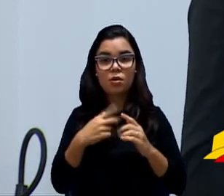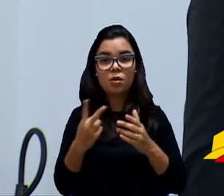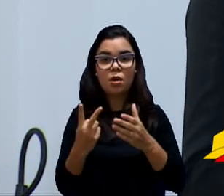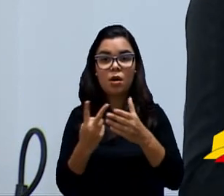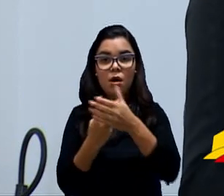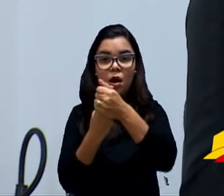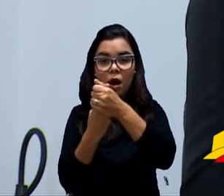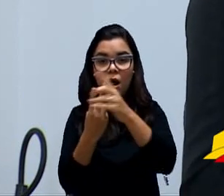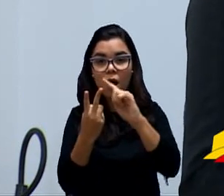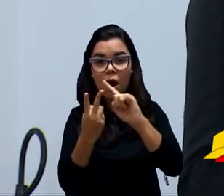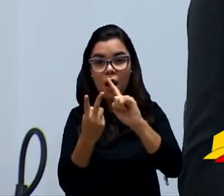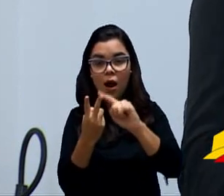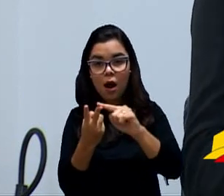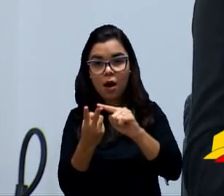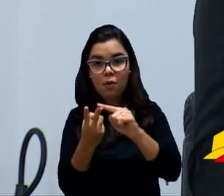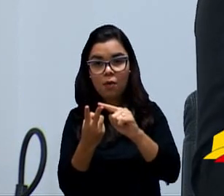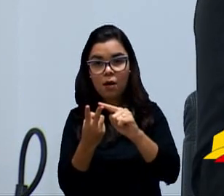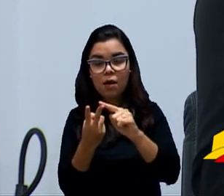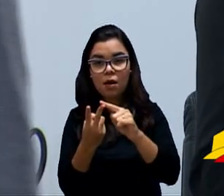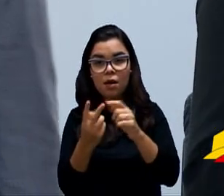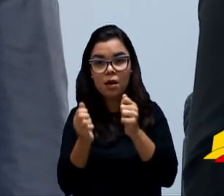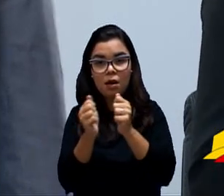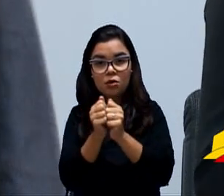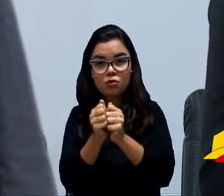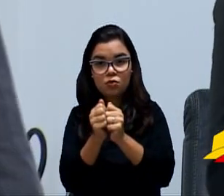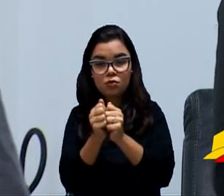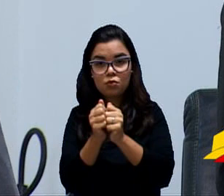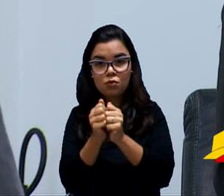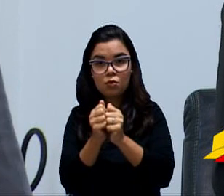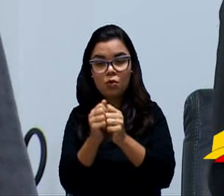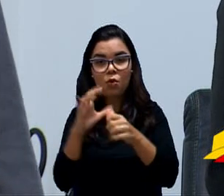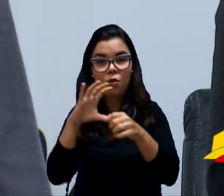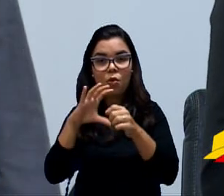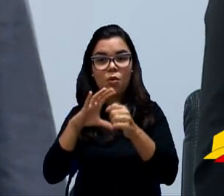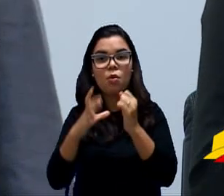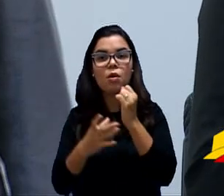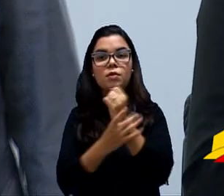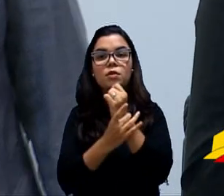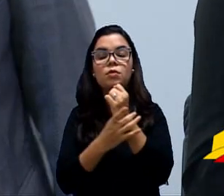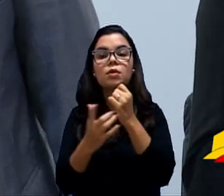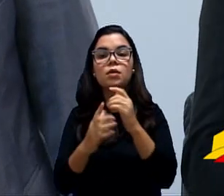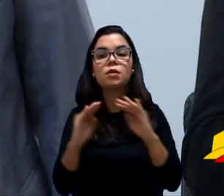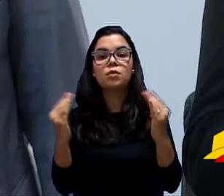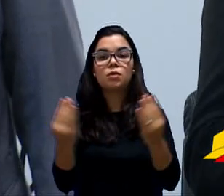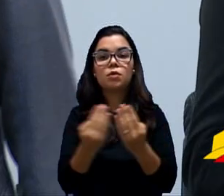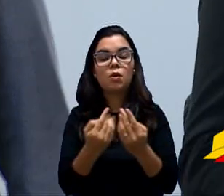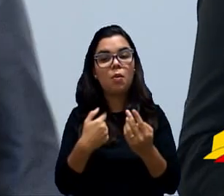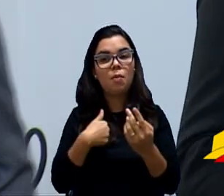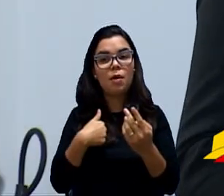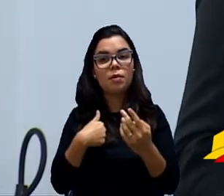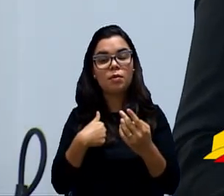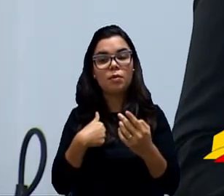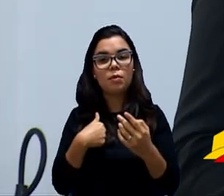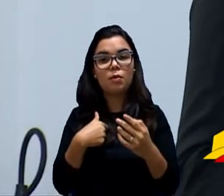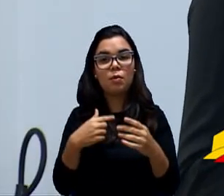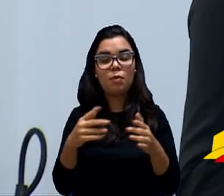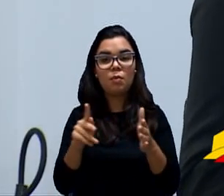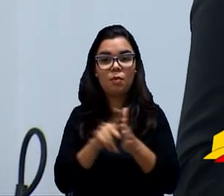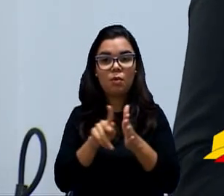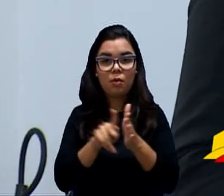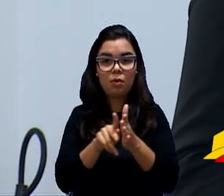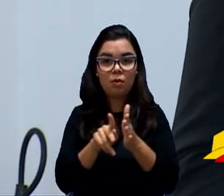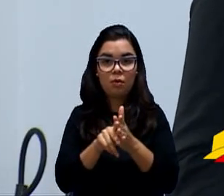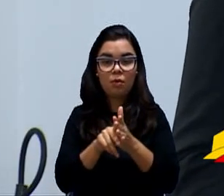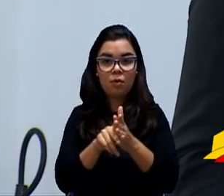Os moradores não têm condição e nem o próprio condomínio tem condição de fazer essa adequação agora. Não tem essa condição. e não é o caso somente desse